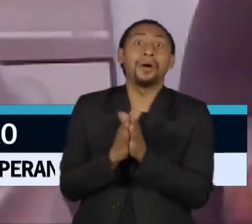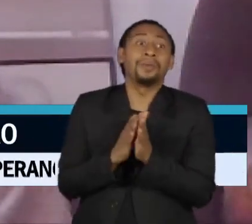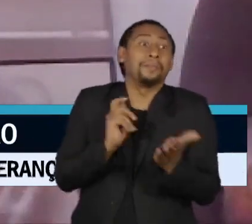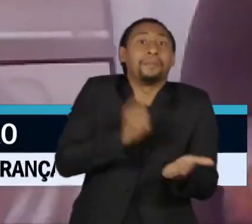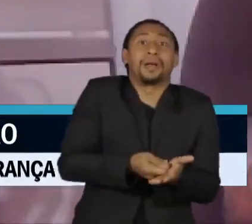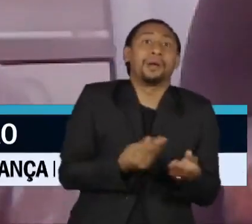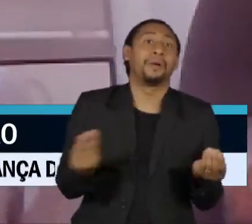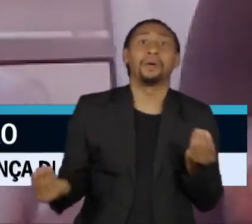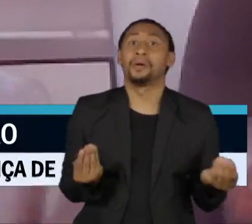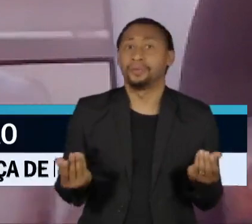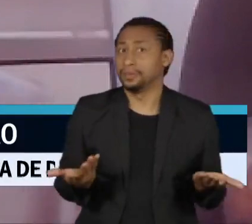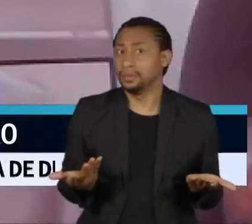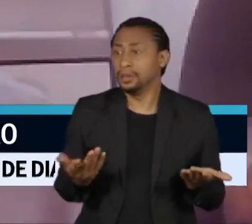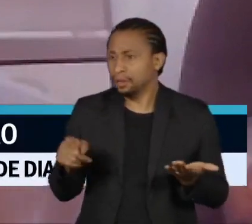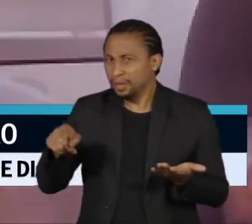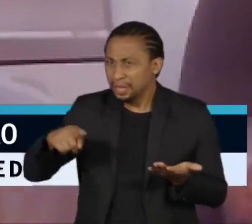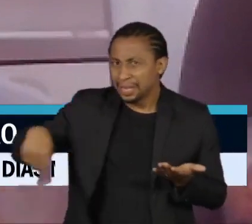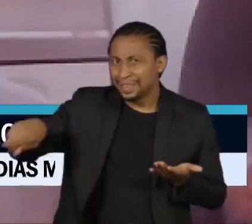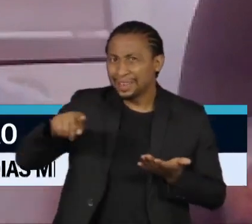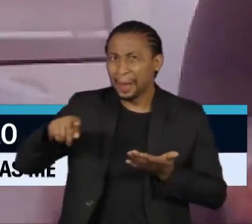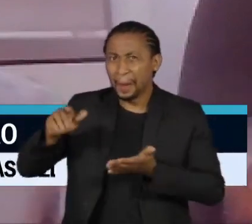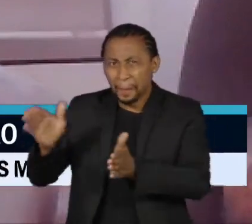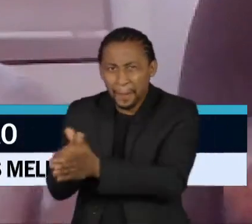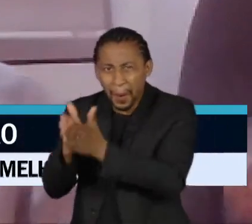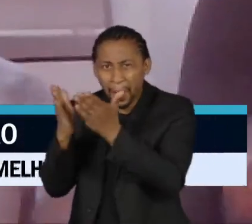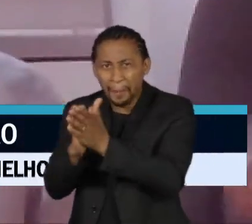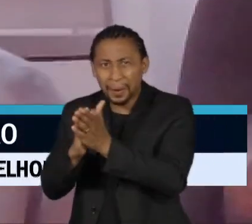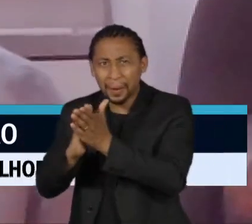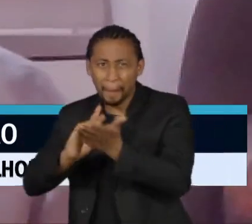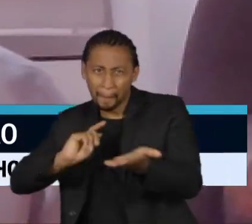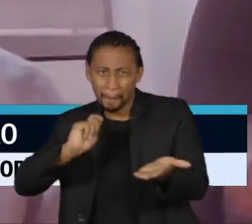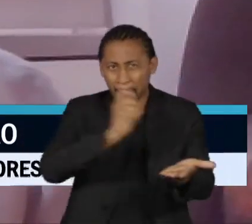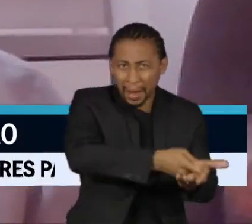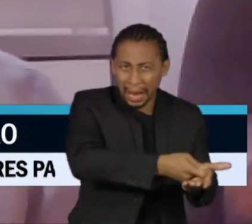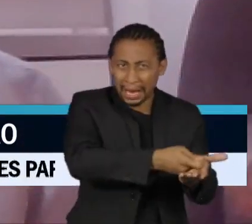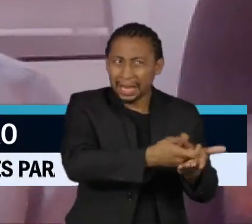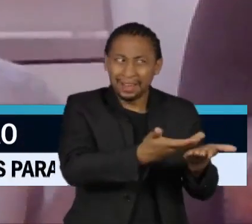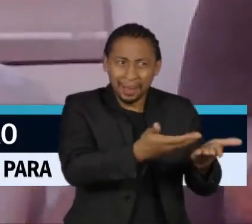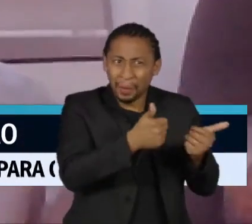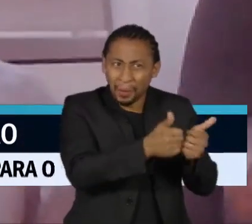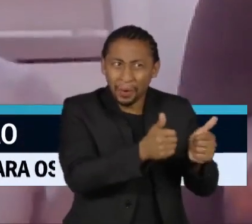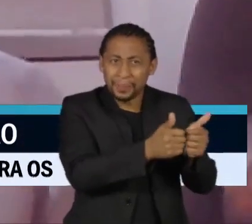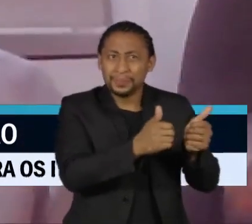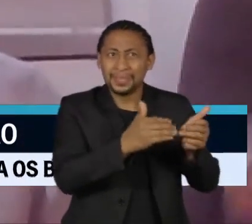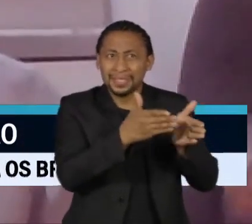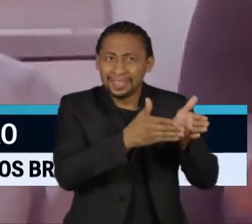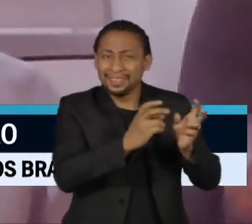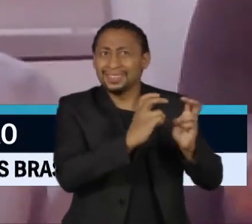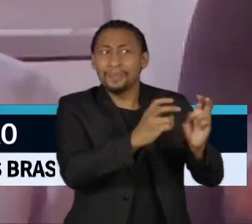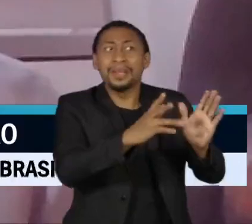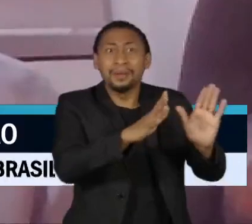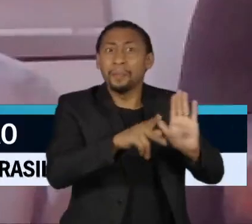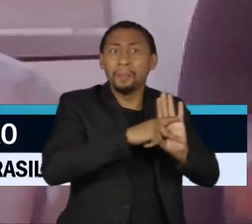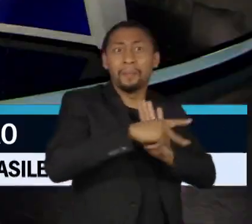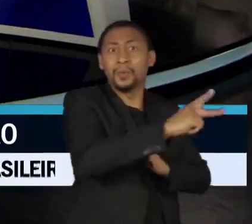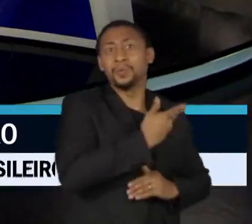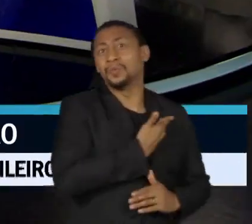subsidiando um benefício social determinado pelo governo. Então, é necessário corrigir isso também.